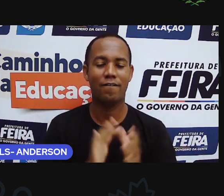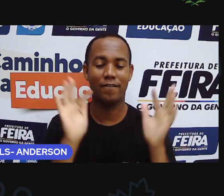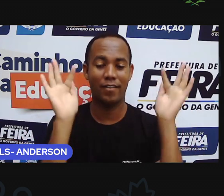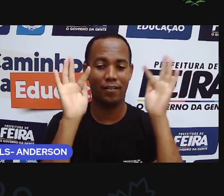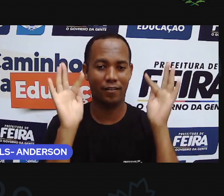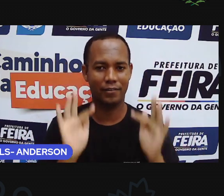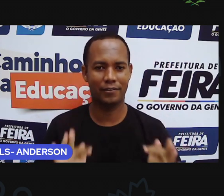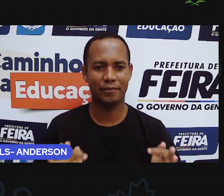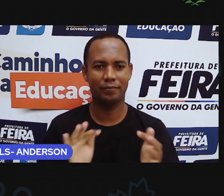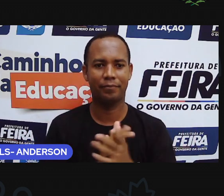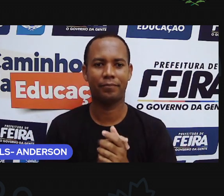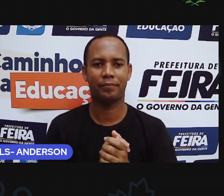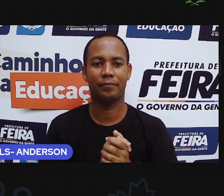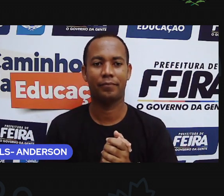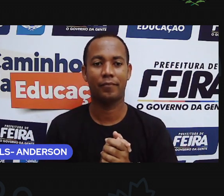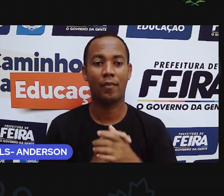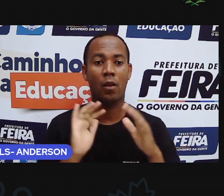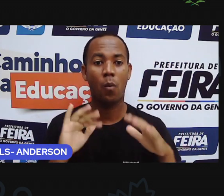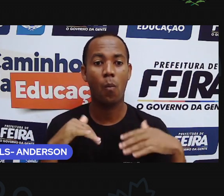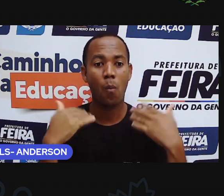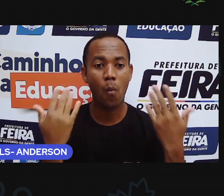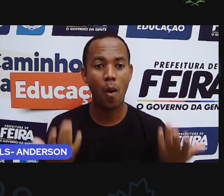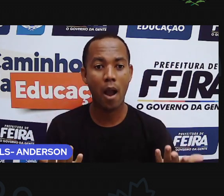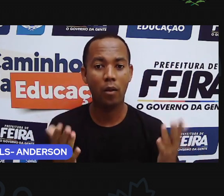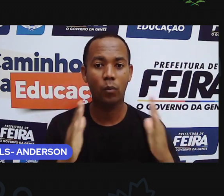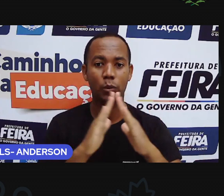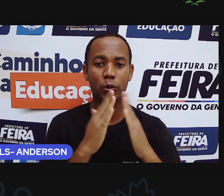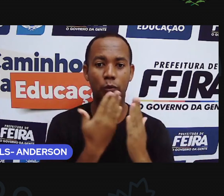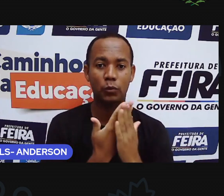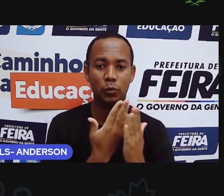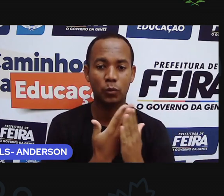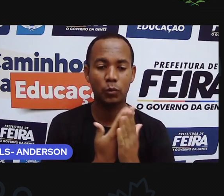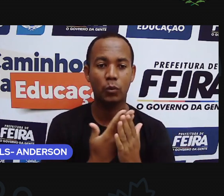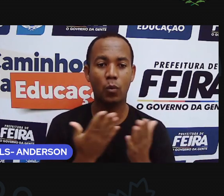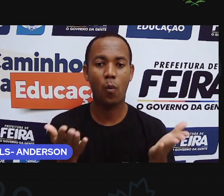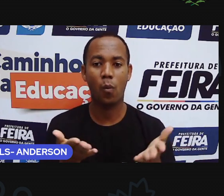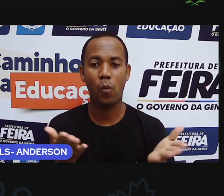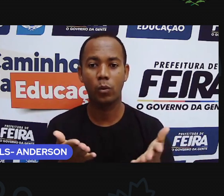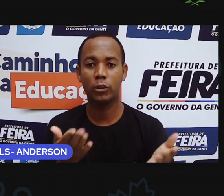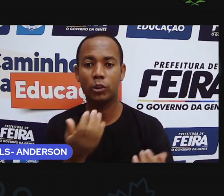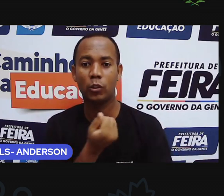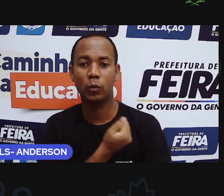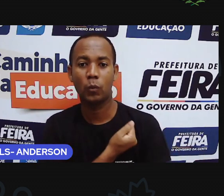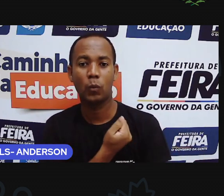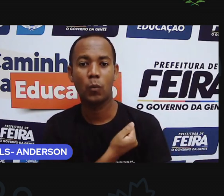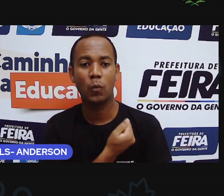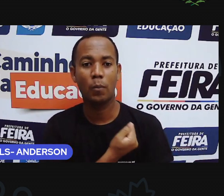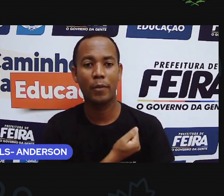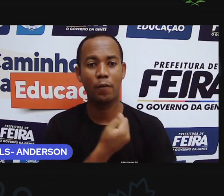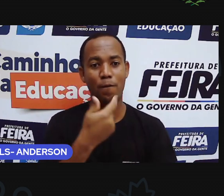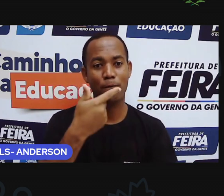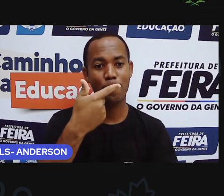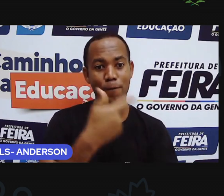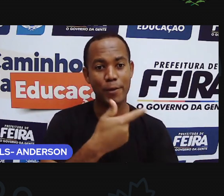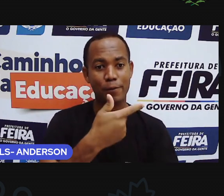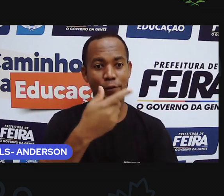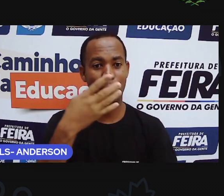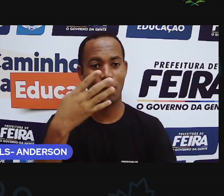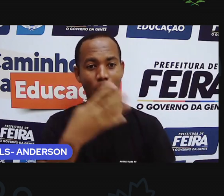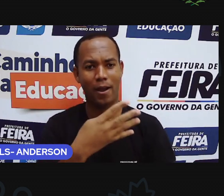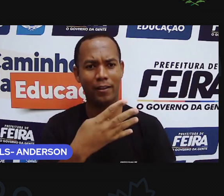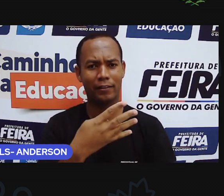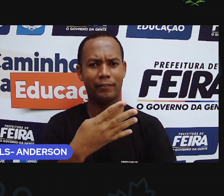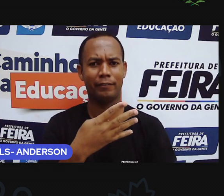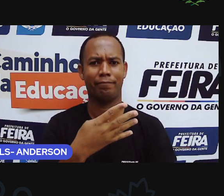Vamos lá? Qual a nossa aula de hoje? Nossa aula de número 24. Gente, parece